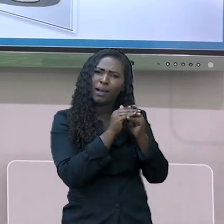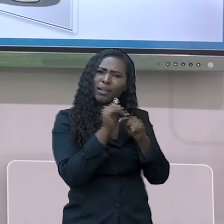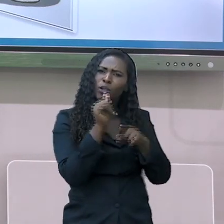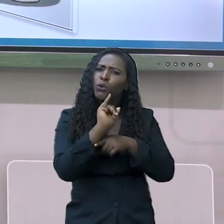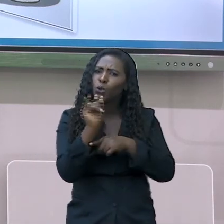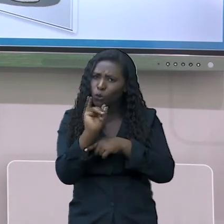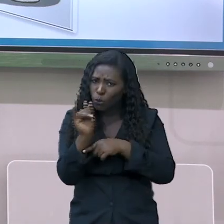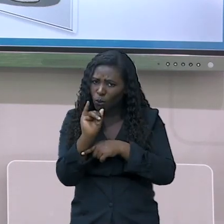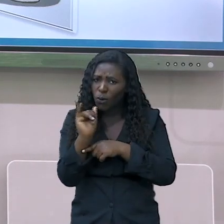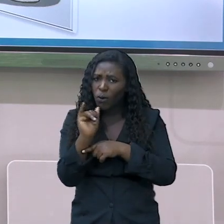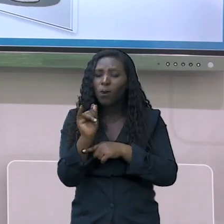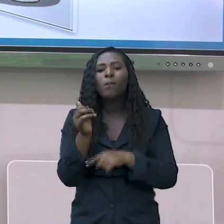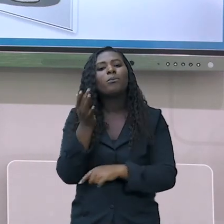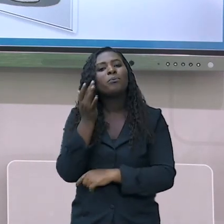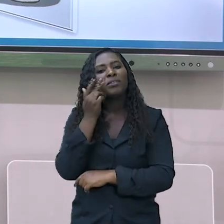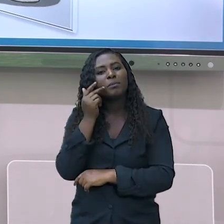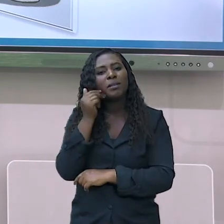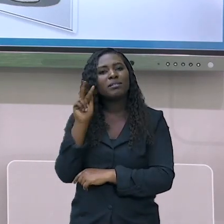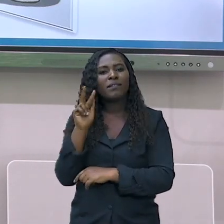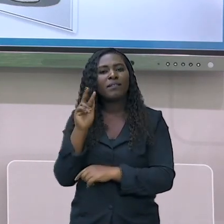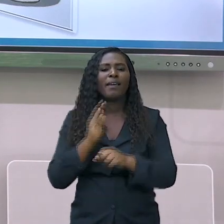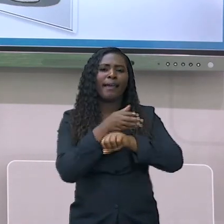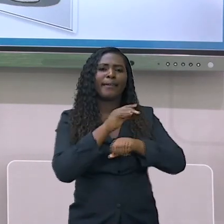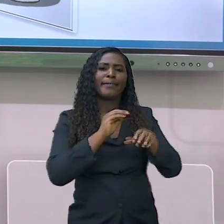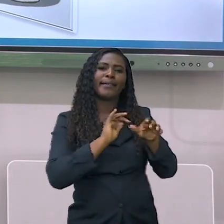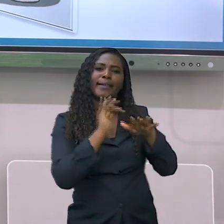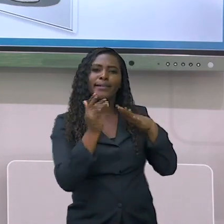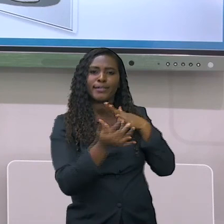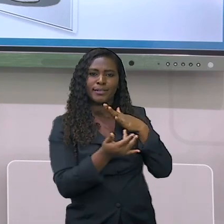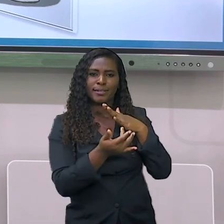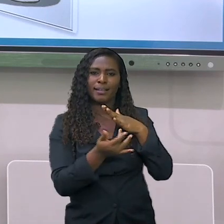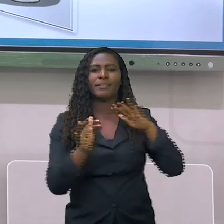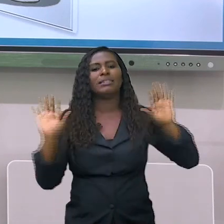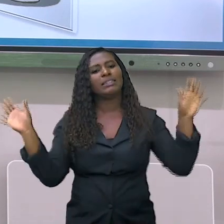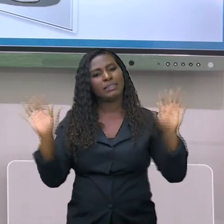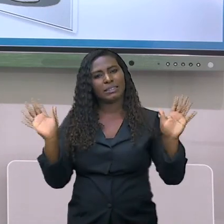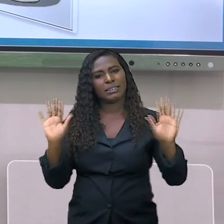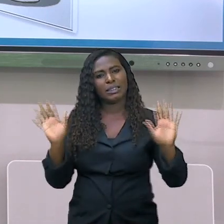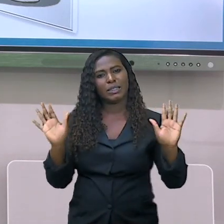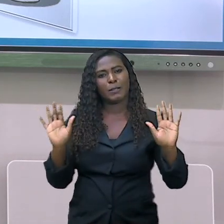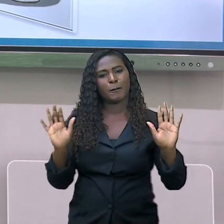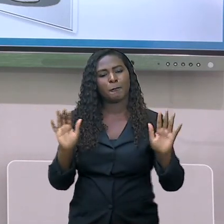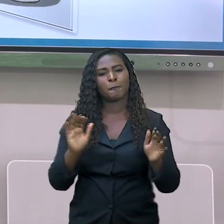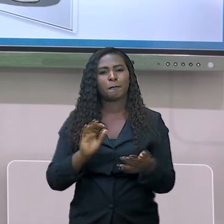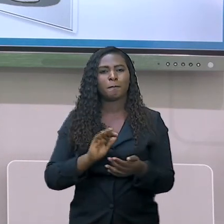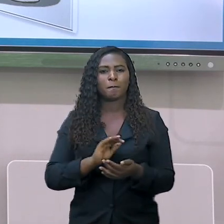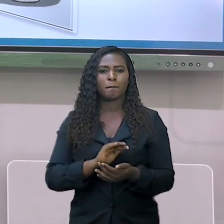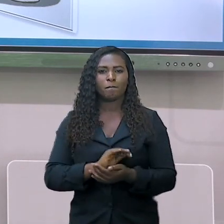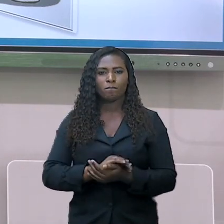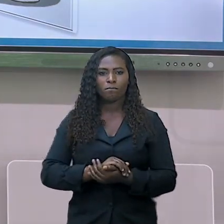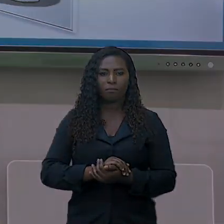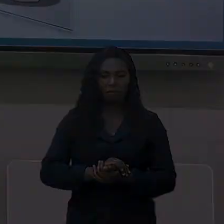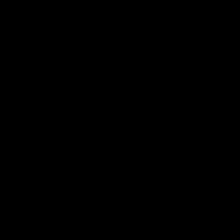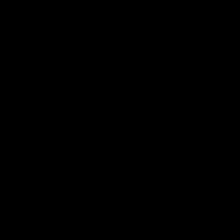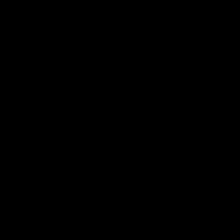nosso canal do YouTube, acesse as nossas redes sociais. Tchau, tchau, até a próxima. Tchau,